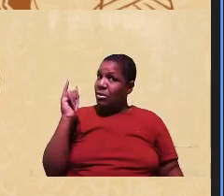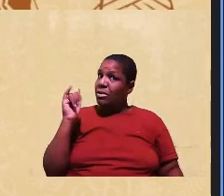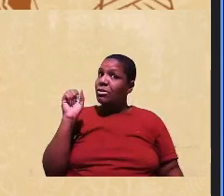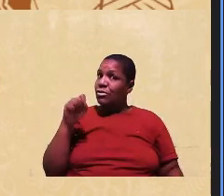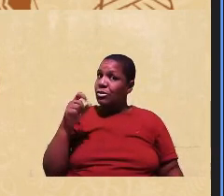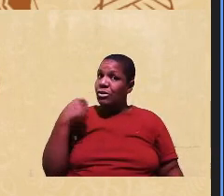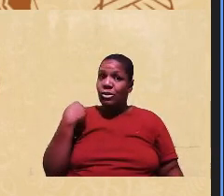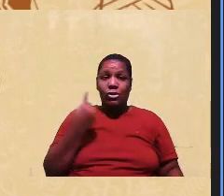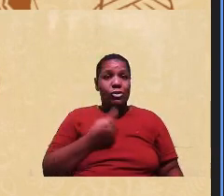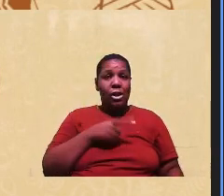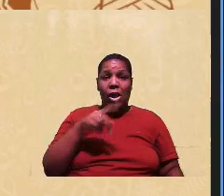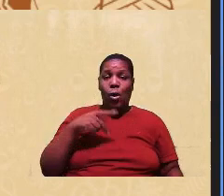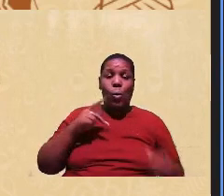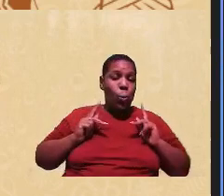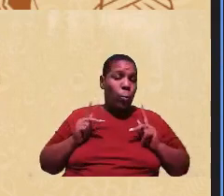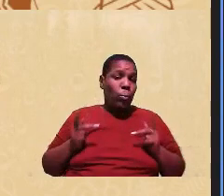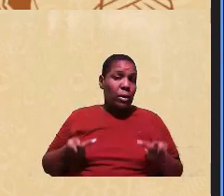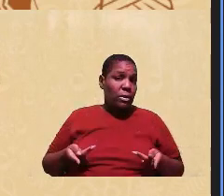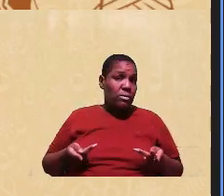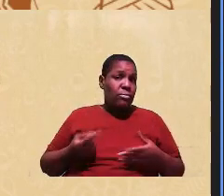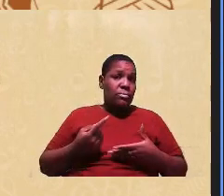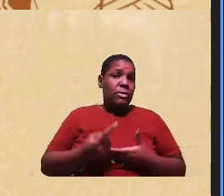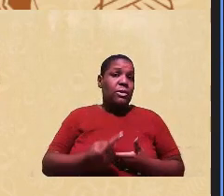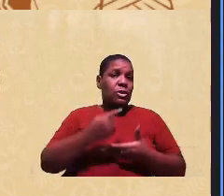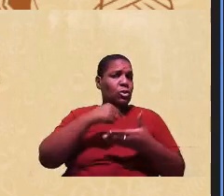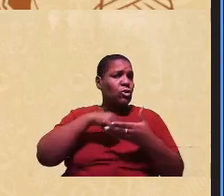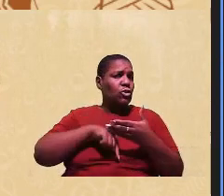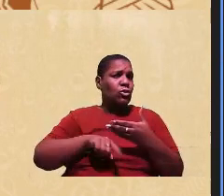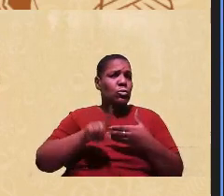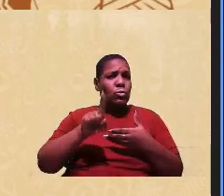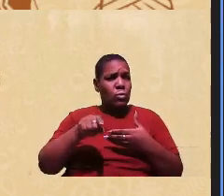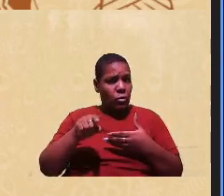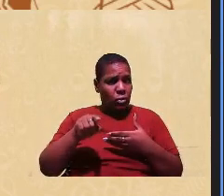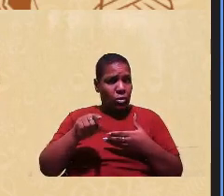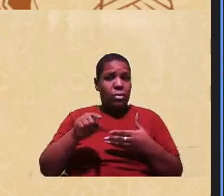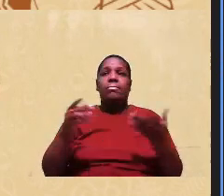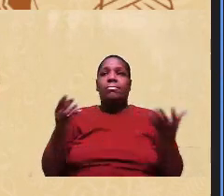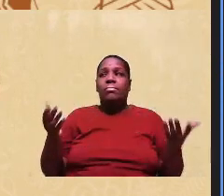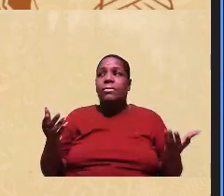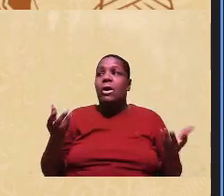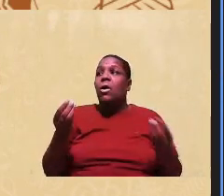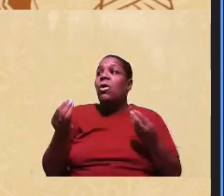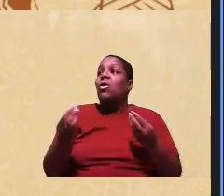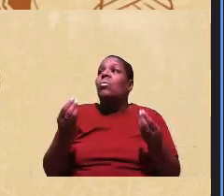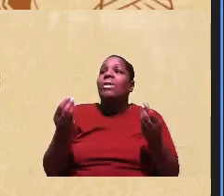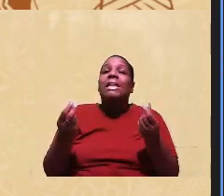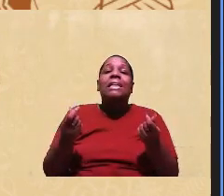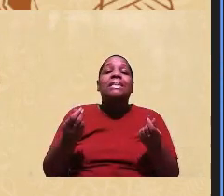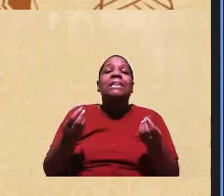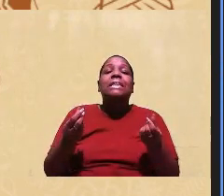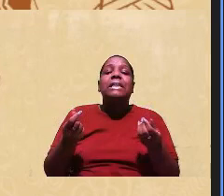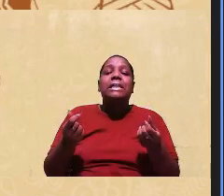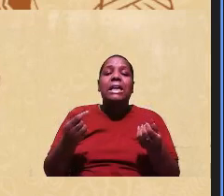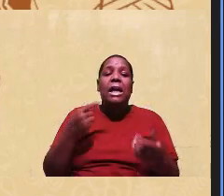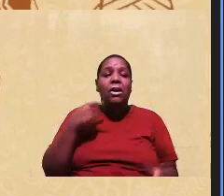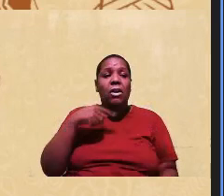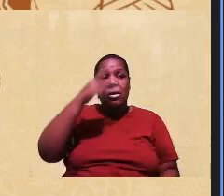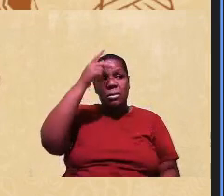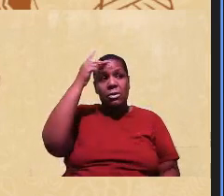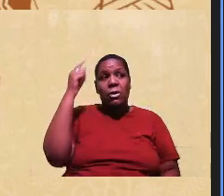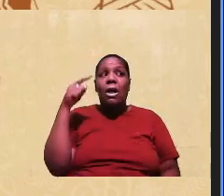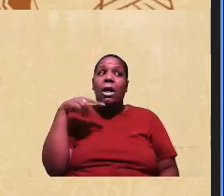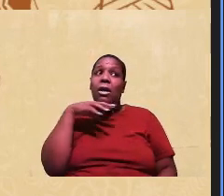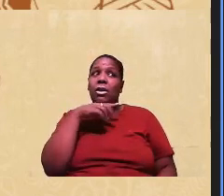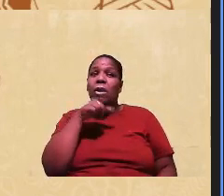somos seres humanos e a subjetividade não virá, virá. Como a gente lida com essa subjetividade da pessoa achar que o